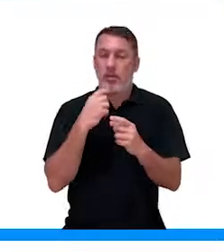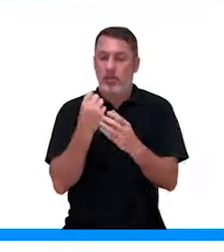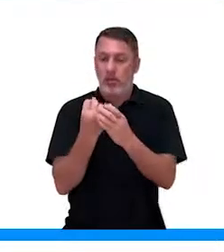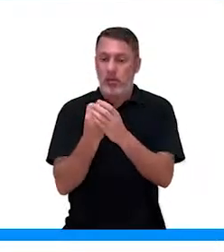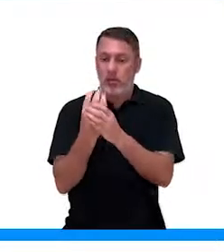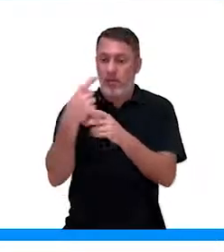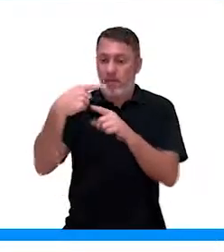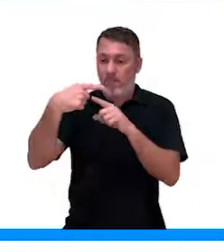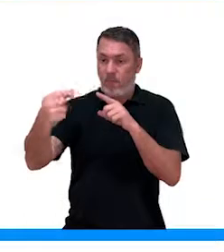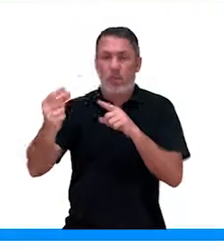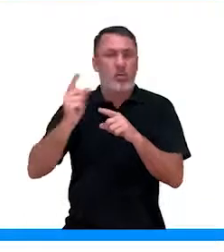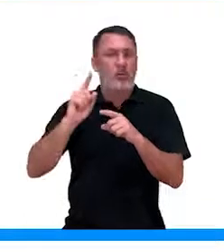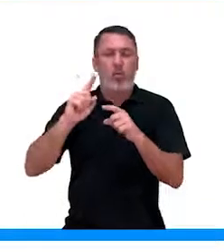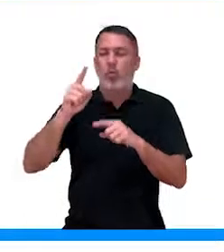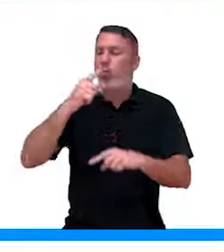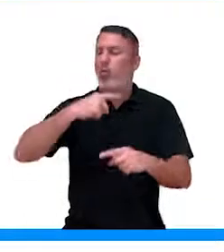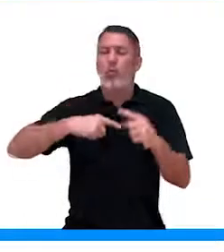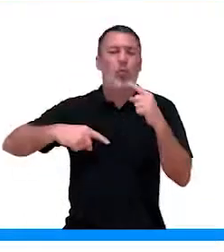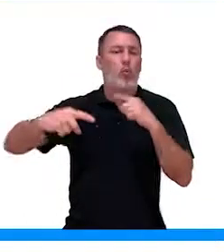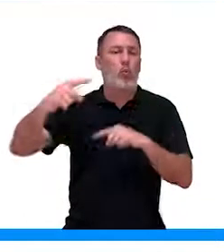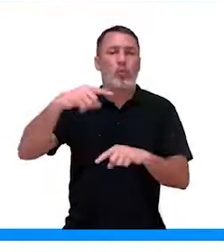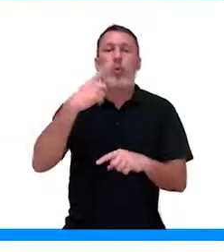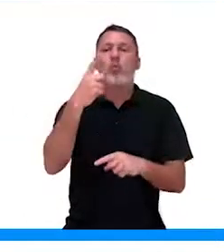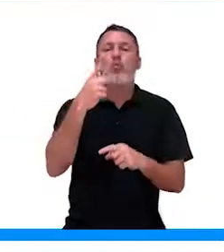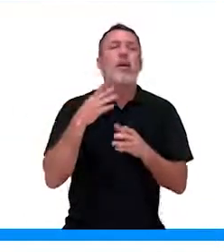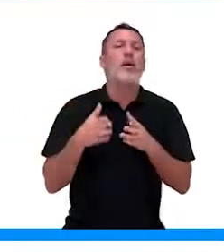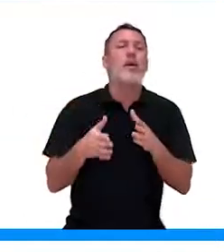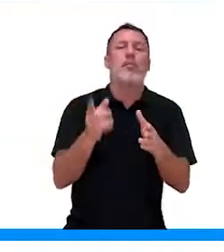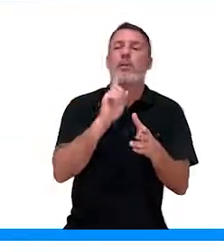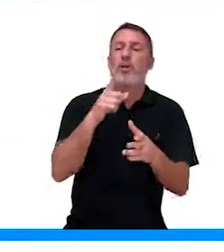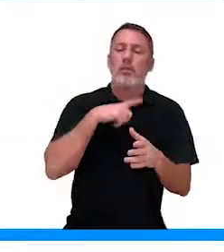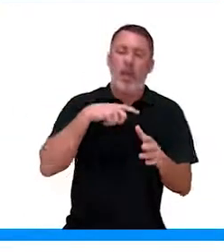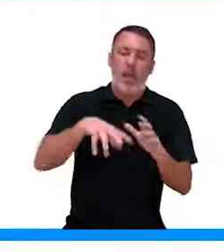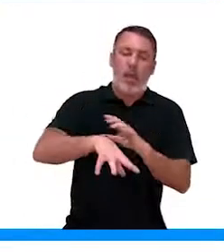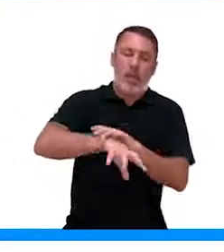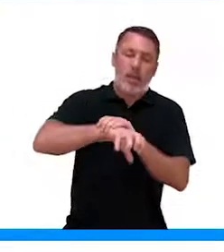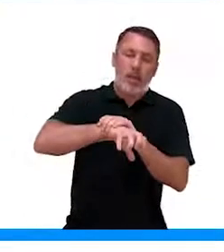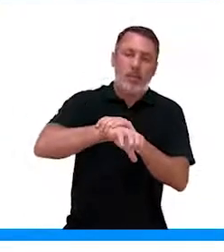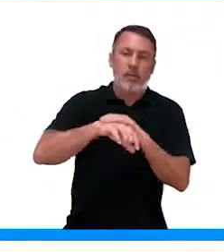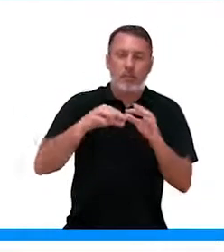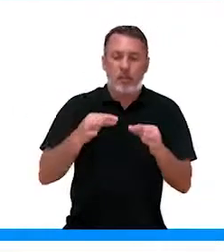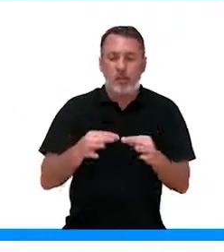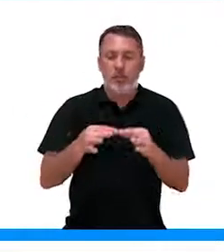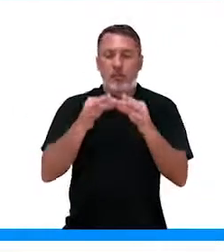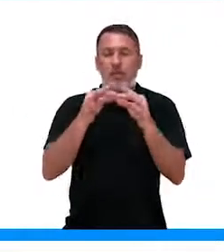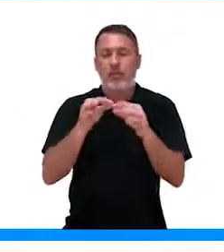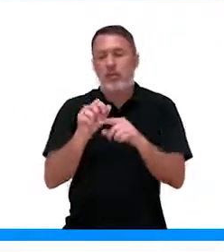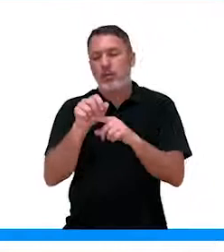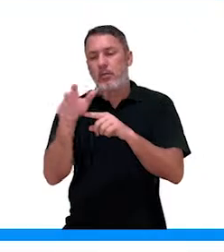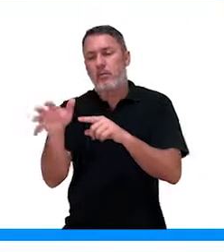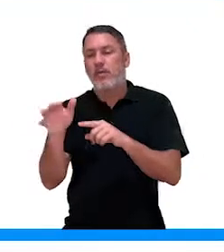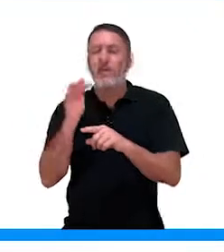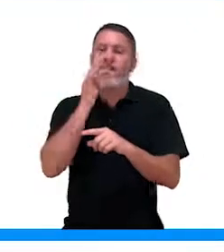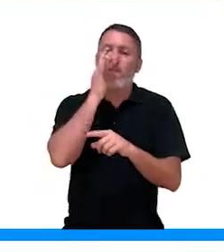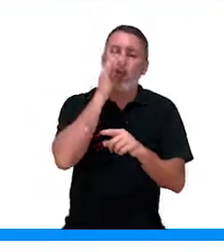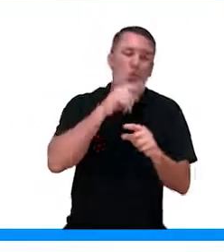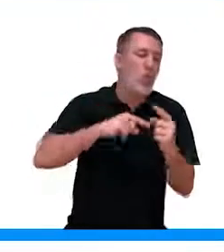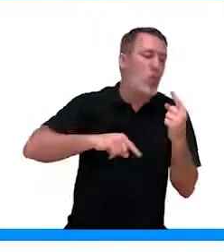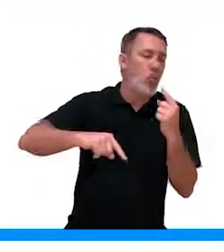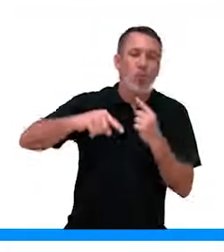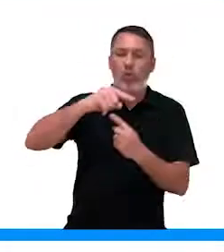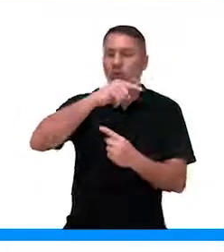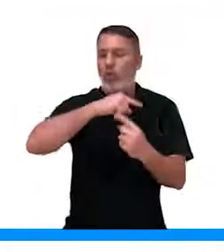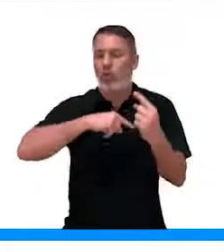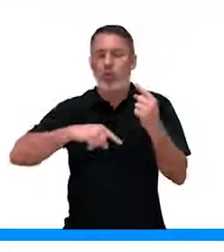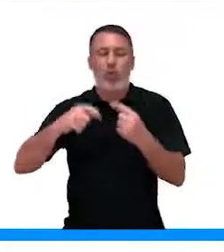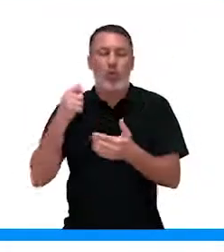toda a planta. Não é mais aquele transporte unidirecional. Ele vai para a raiz, ele vai para o ramo, ele vai para a flor, vai para todos os lugares,